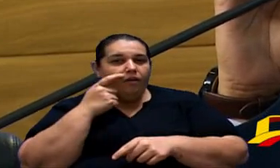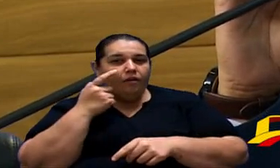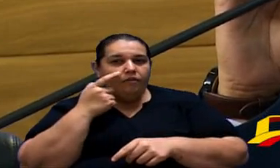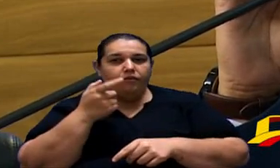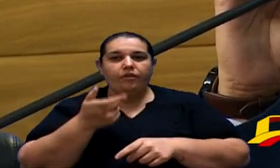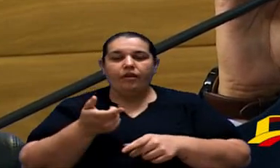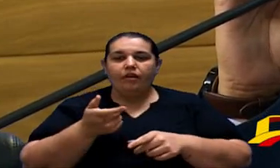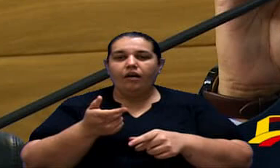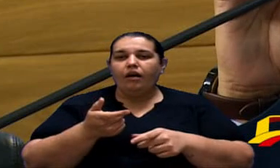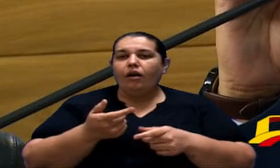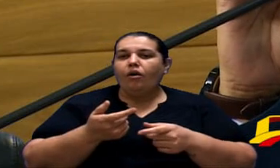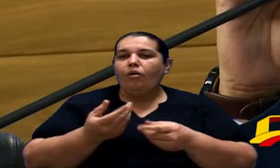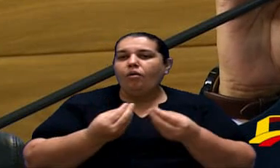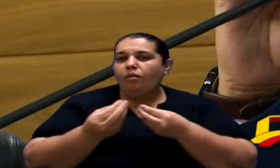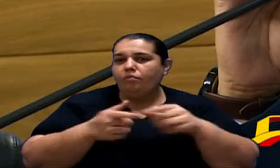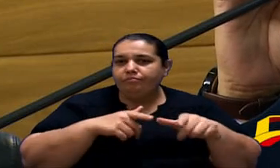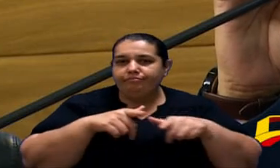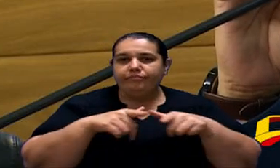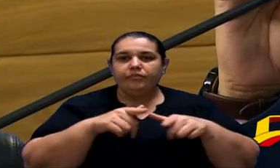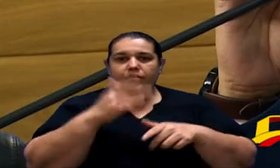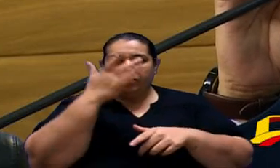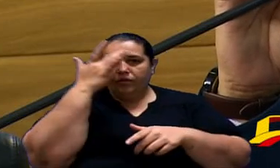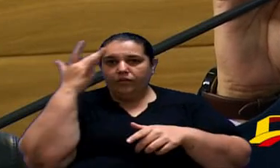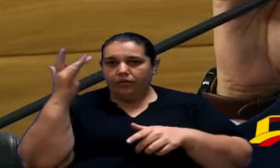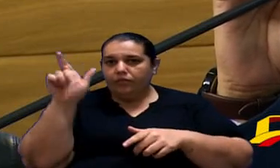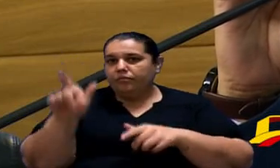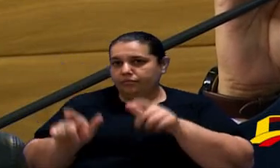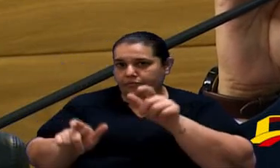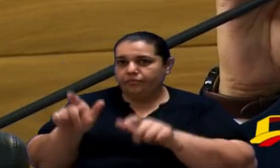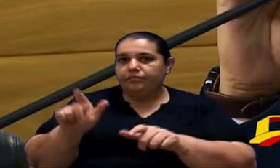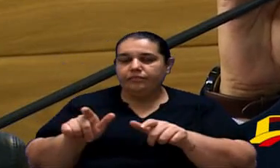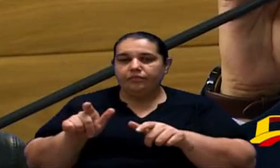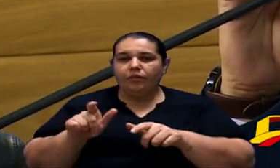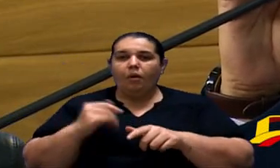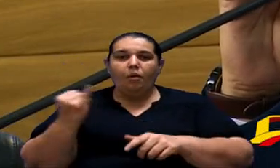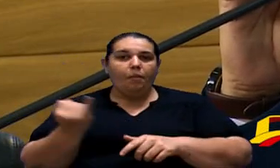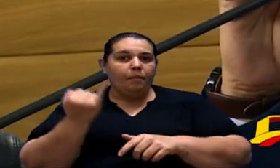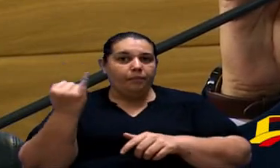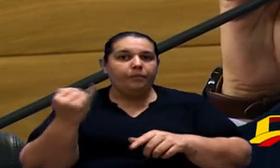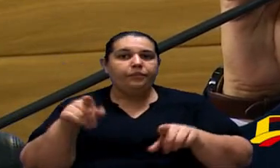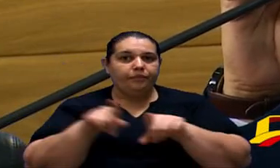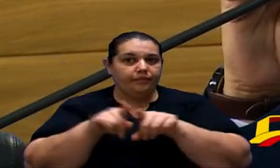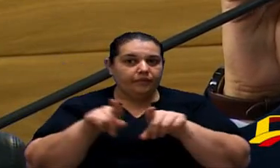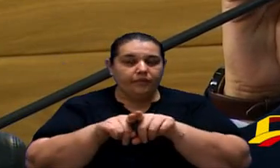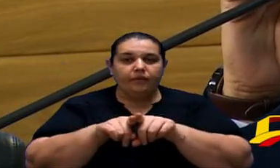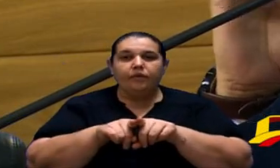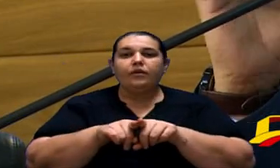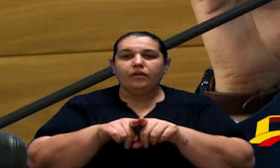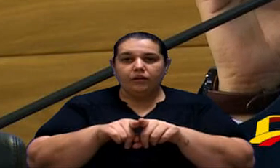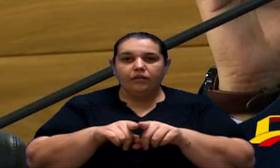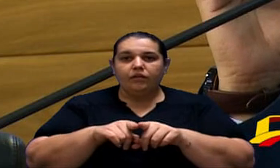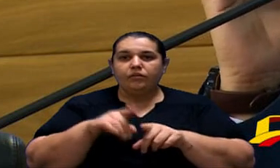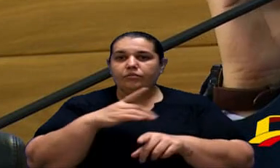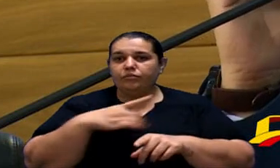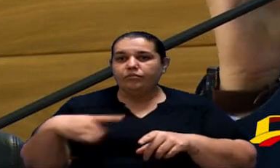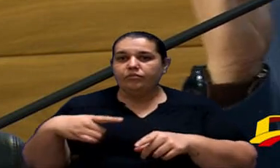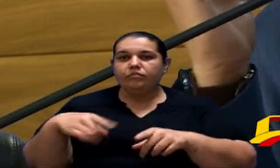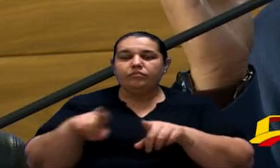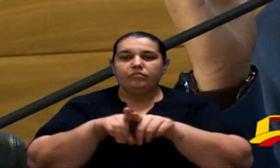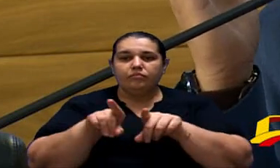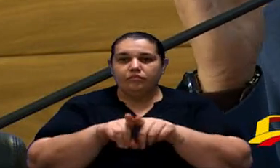necessidade dessas pessoas de trabalho. Então, o tamanho, presidente Luiz Arras, do deputado, está